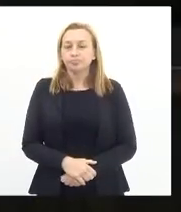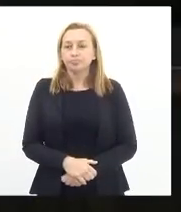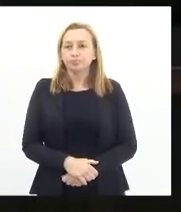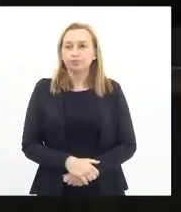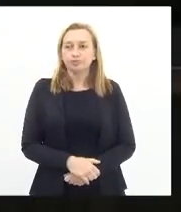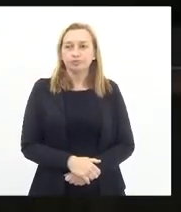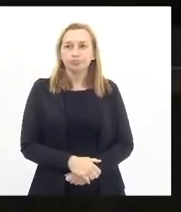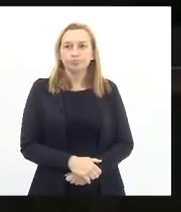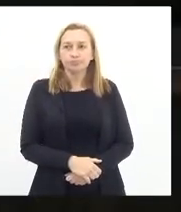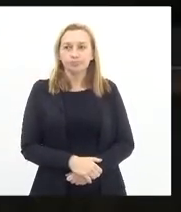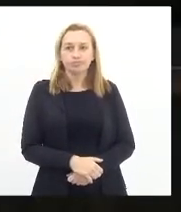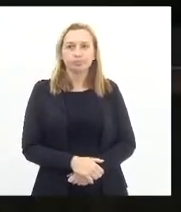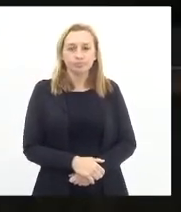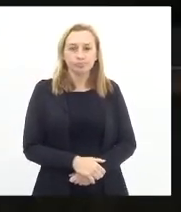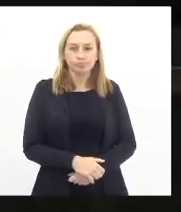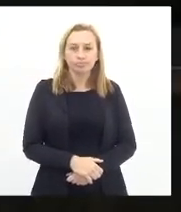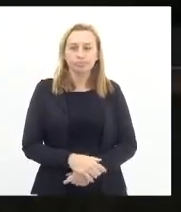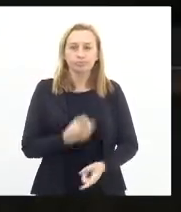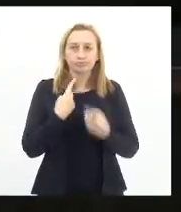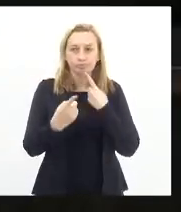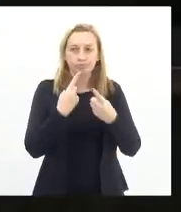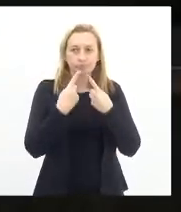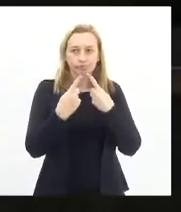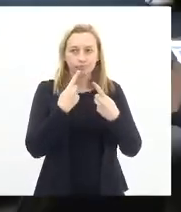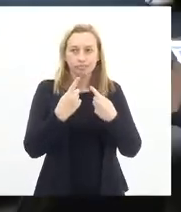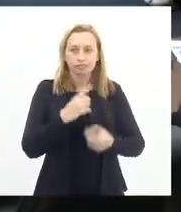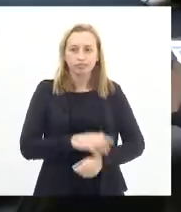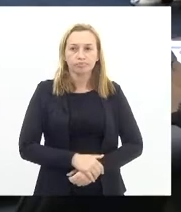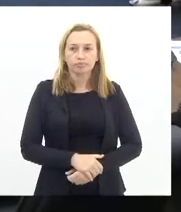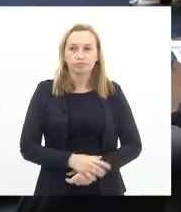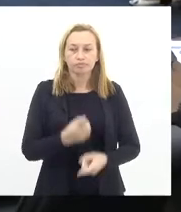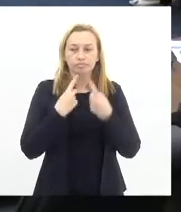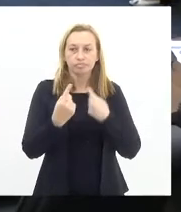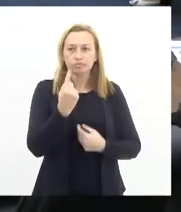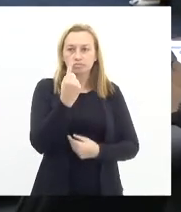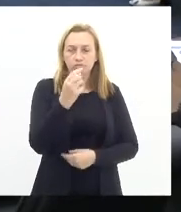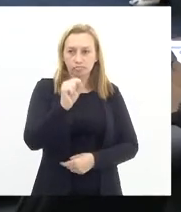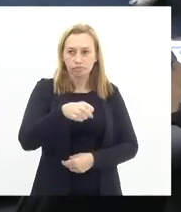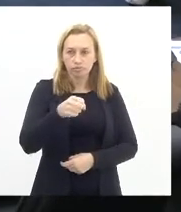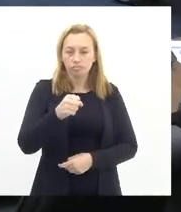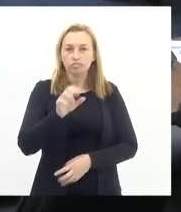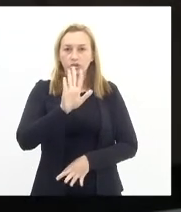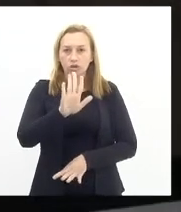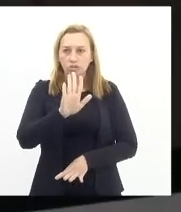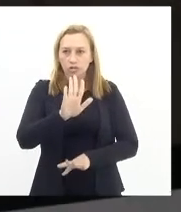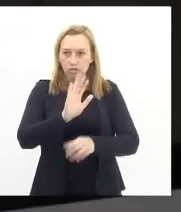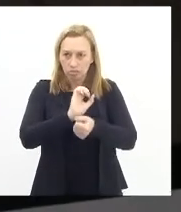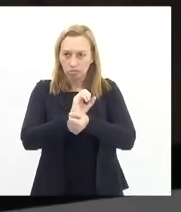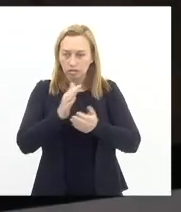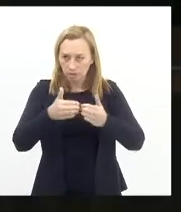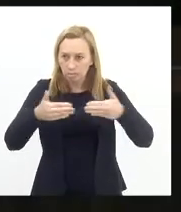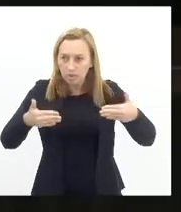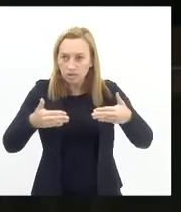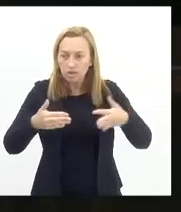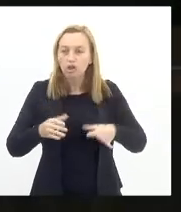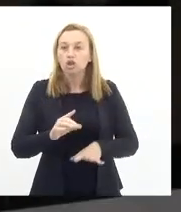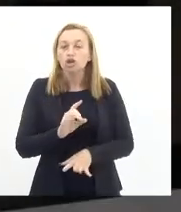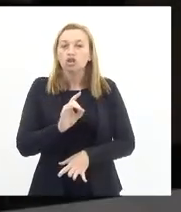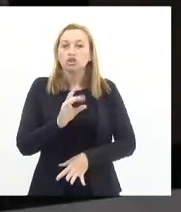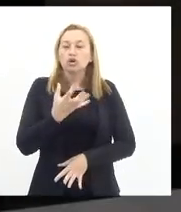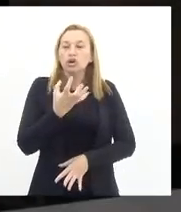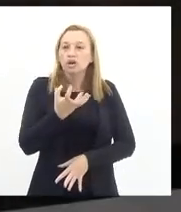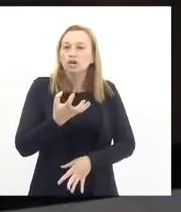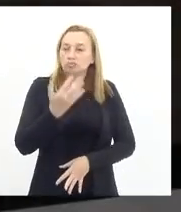os pareceres emitidos em discussão para discutir um segundo presidente só fazer referência permite eu só quero